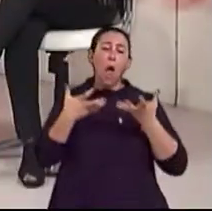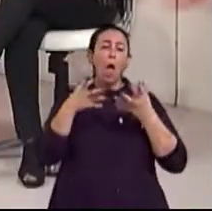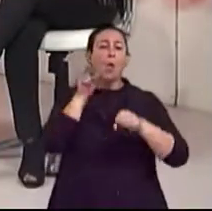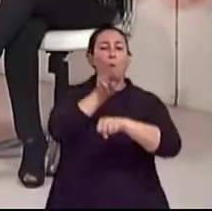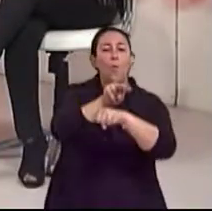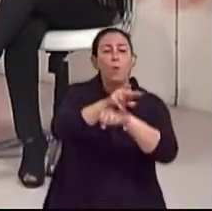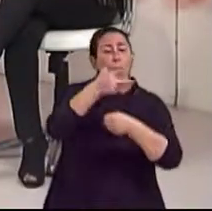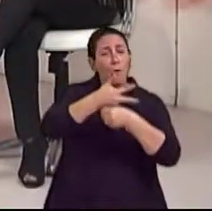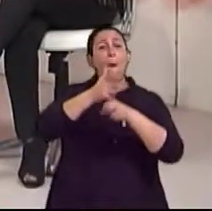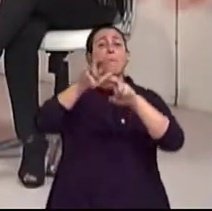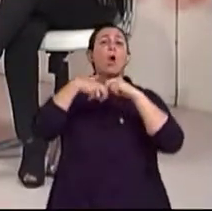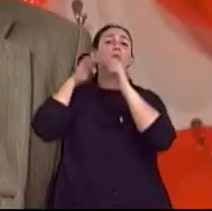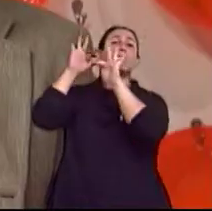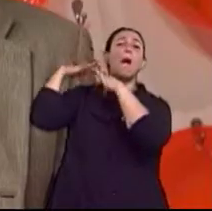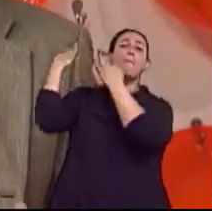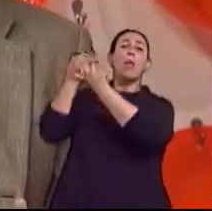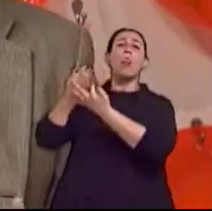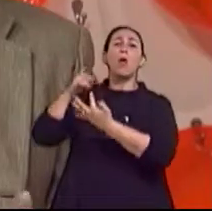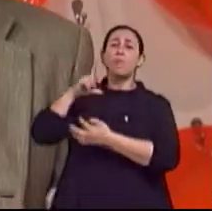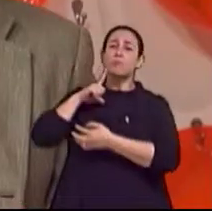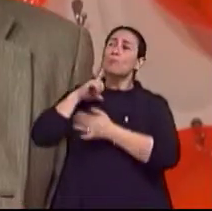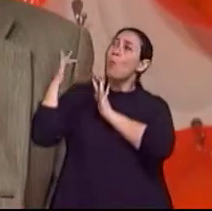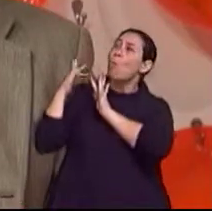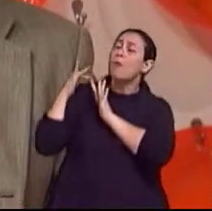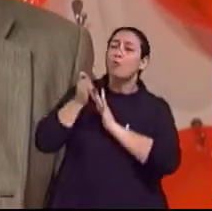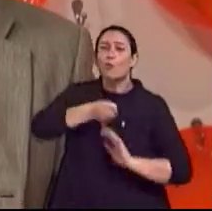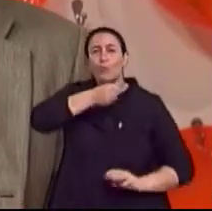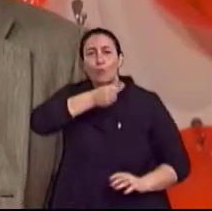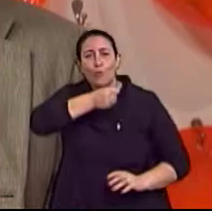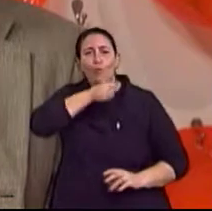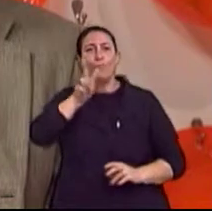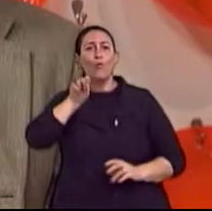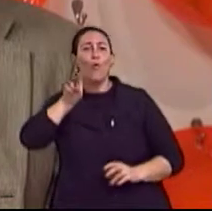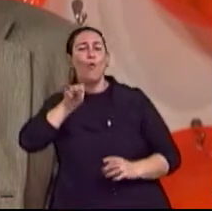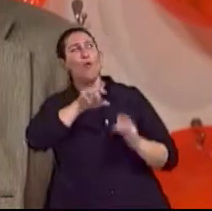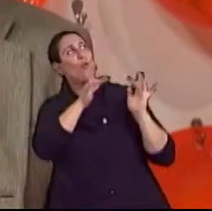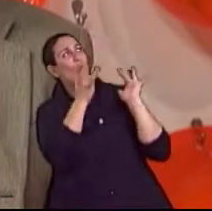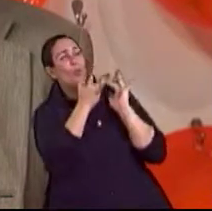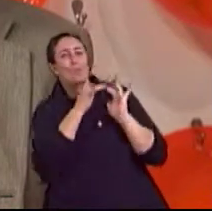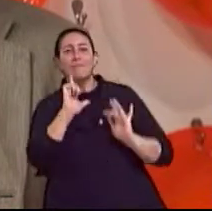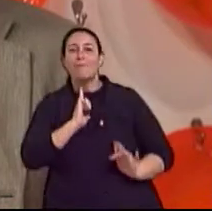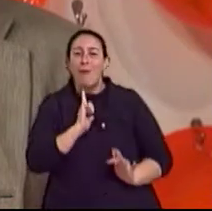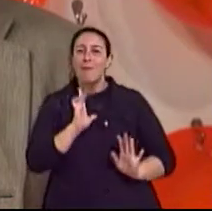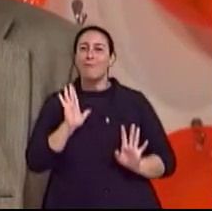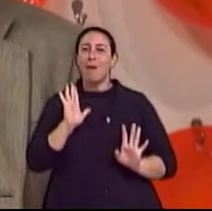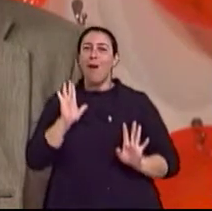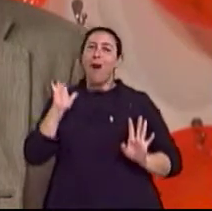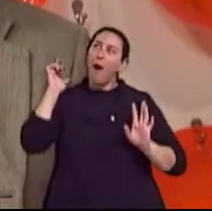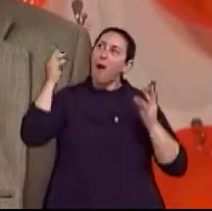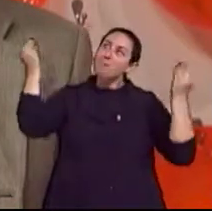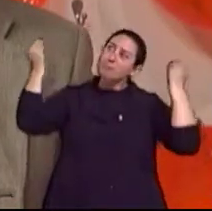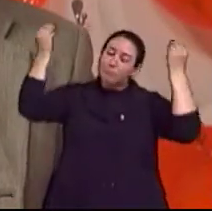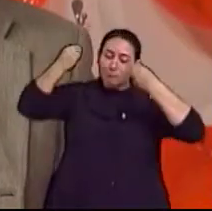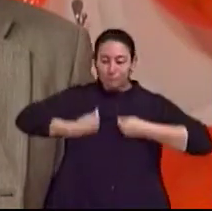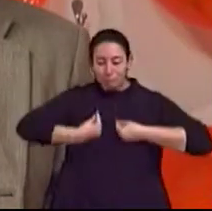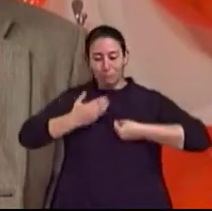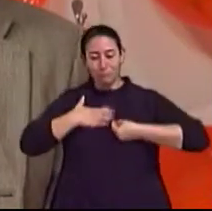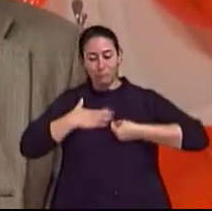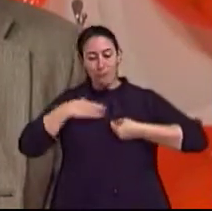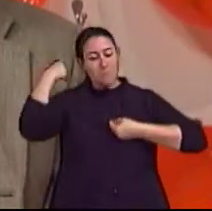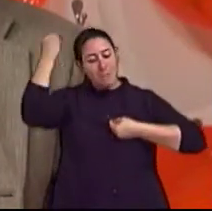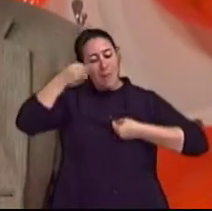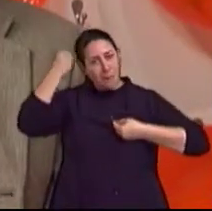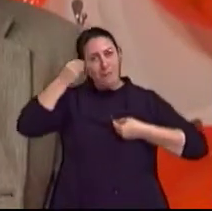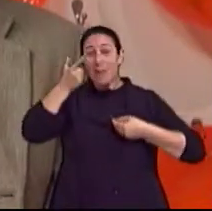Então, não é muito diferente da pessoa que escolhe lidar com crianças por ter uma excelente experiência com